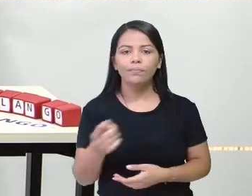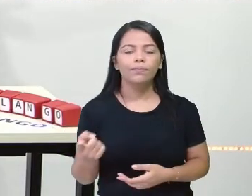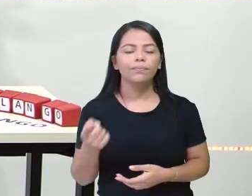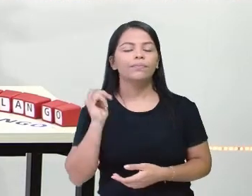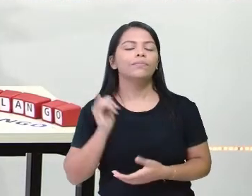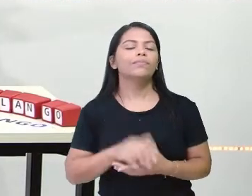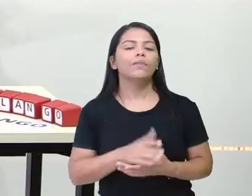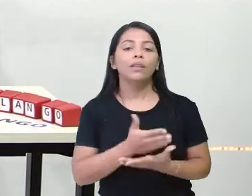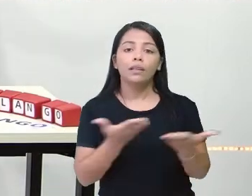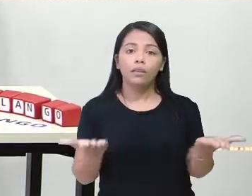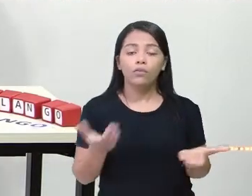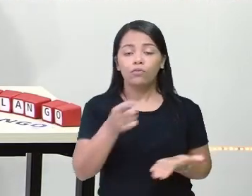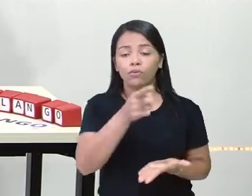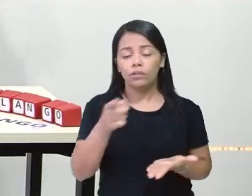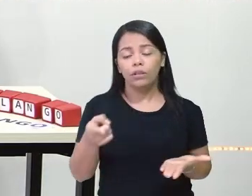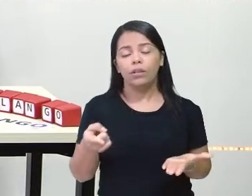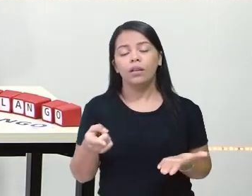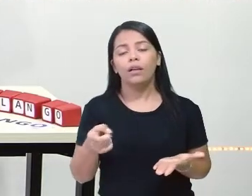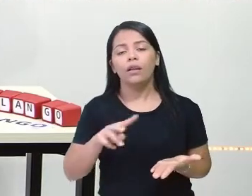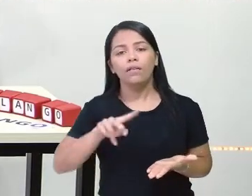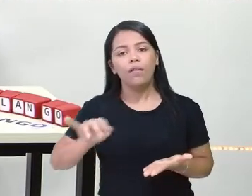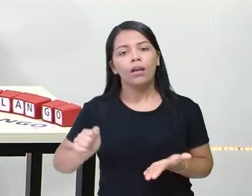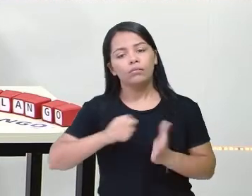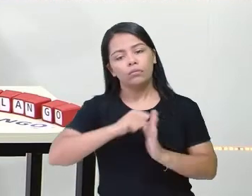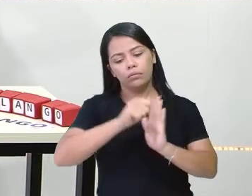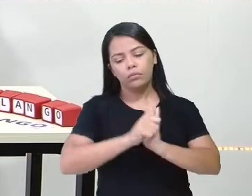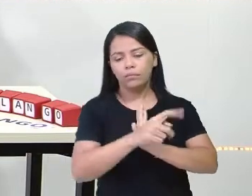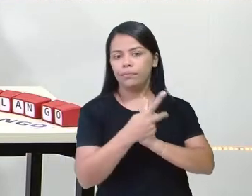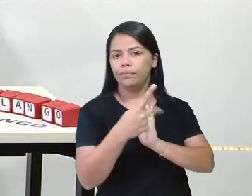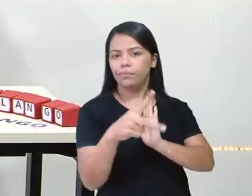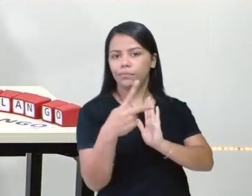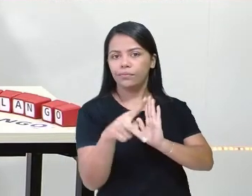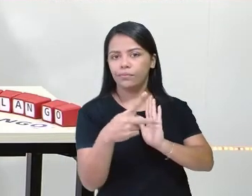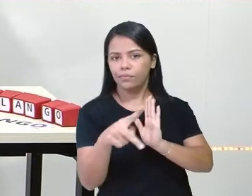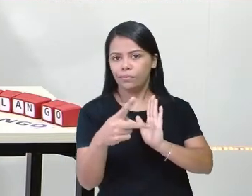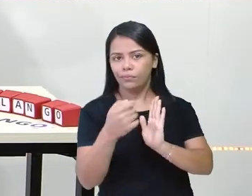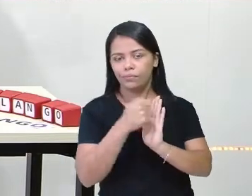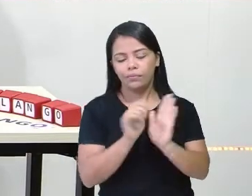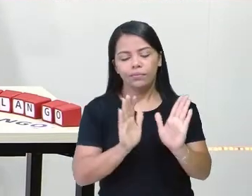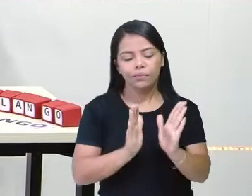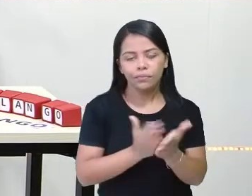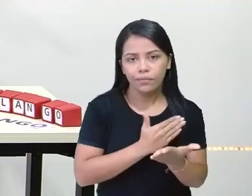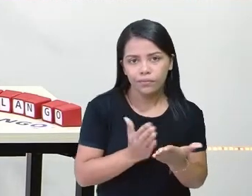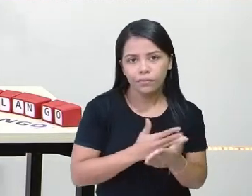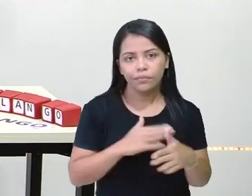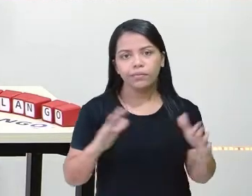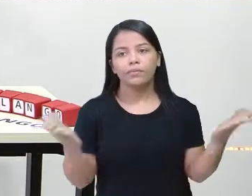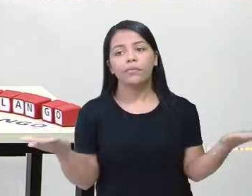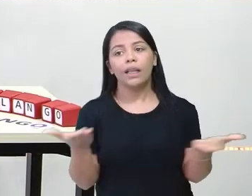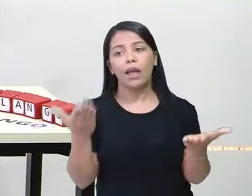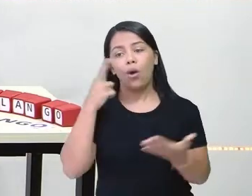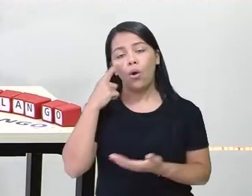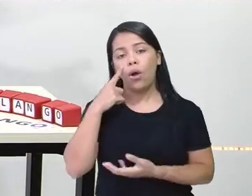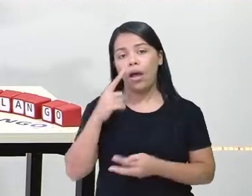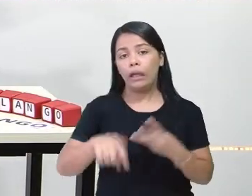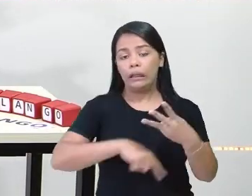Quais foram os animais? Calango, cagado, gato, onça. E aí? Se você já copiou na aula,